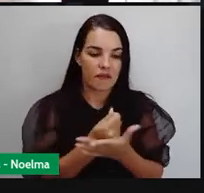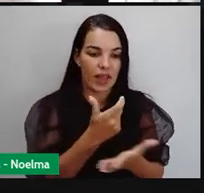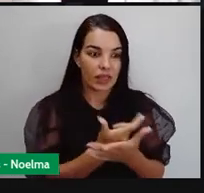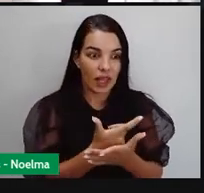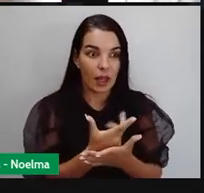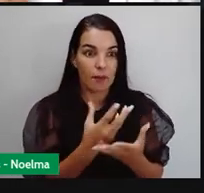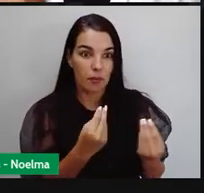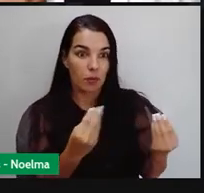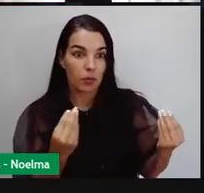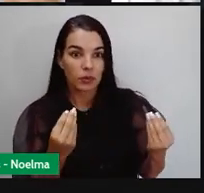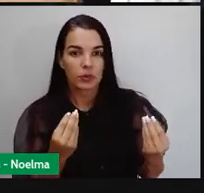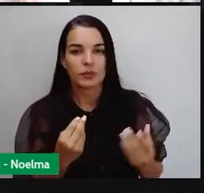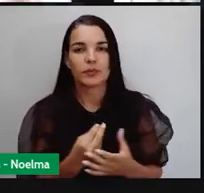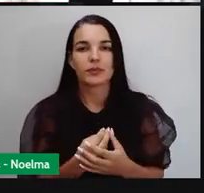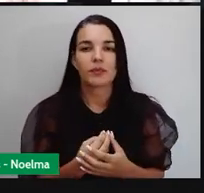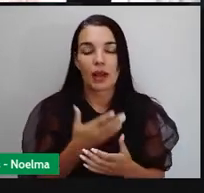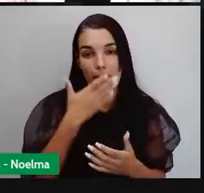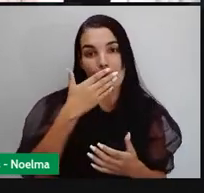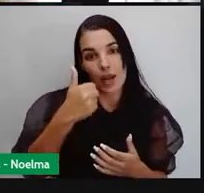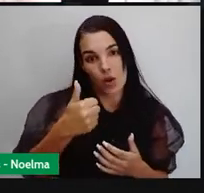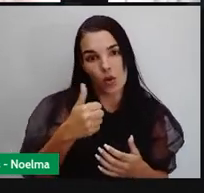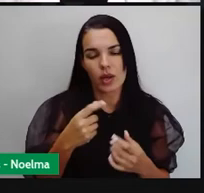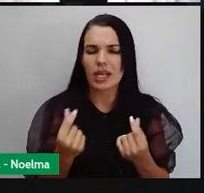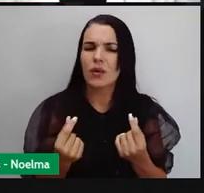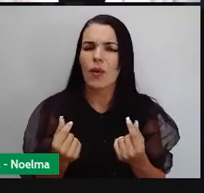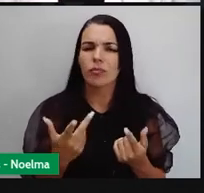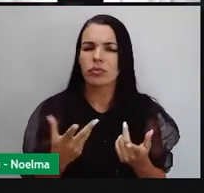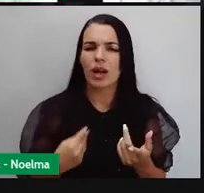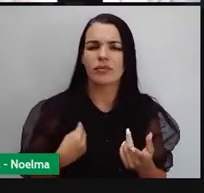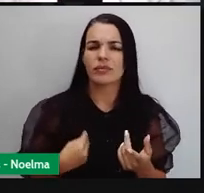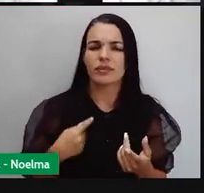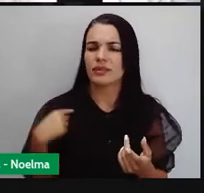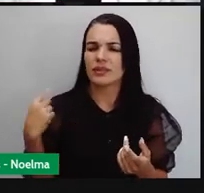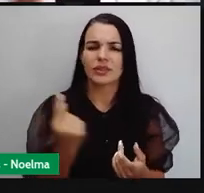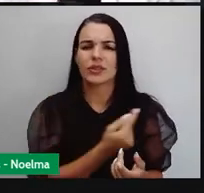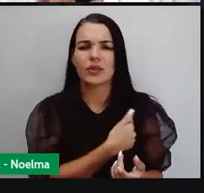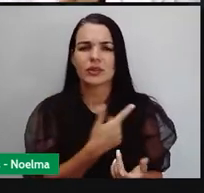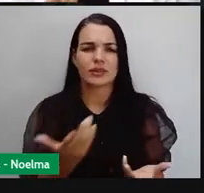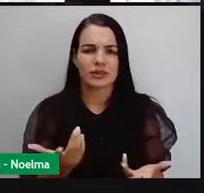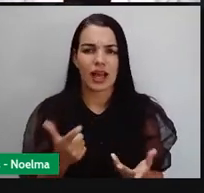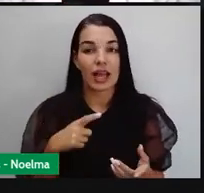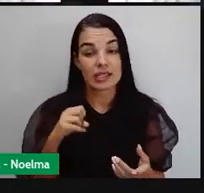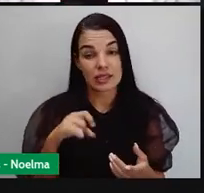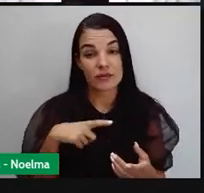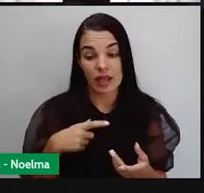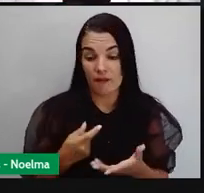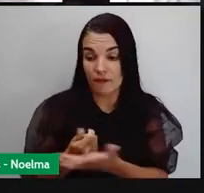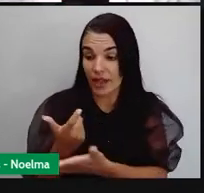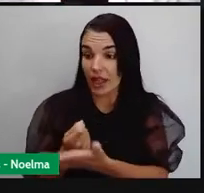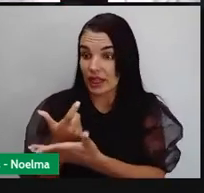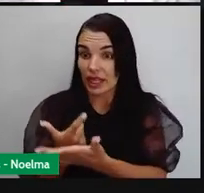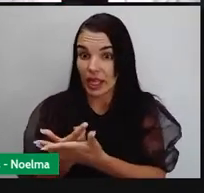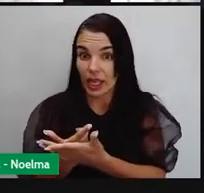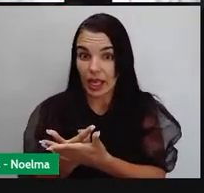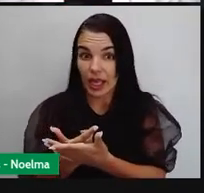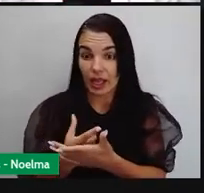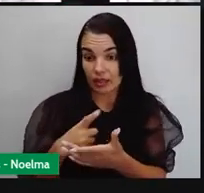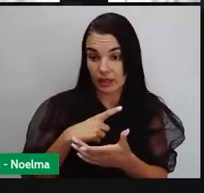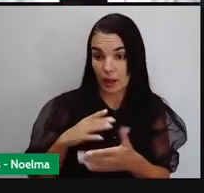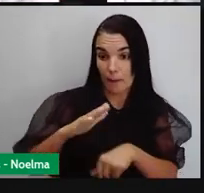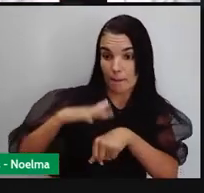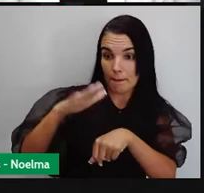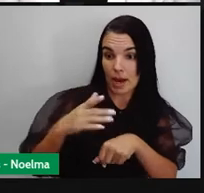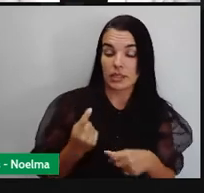você vender muito e comprar pouco, é evidente que você vai ter um lucro. E os mercantilistas levavam isso para